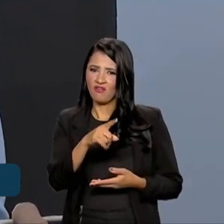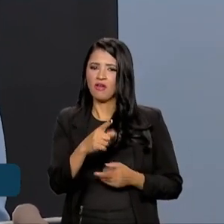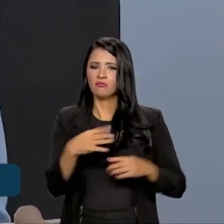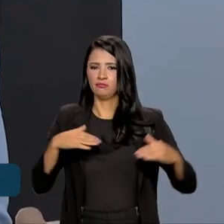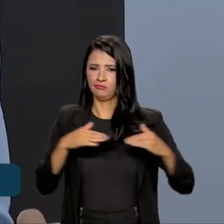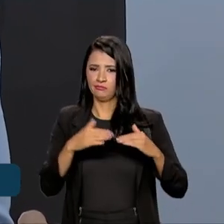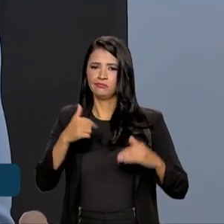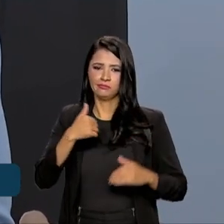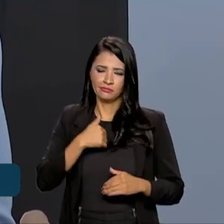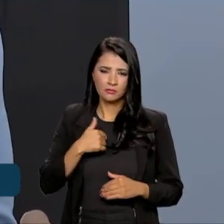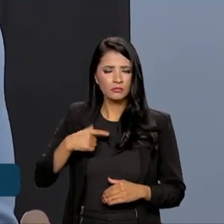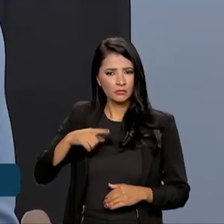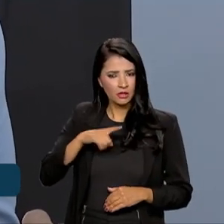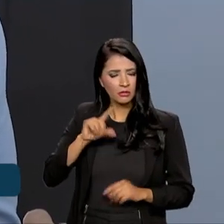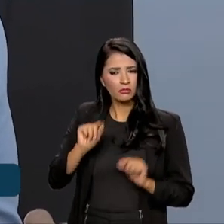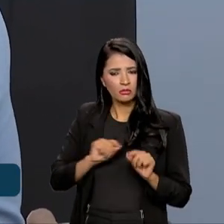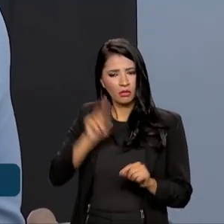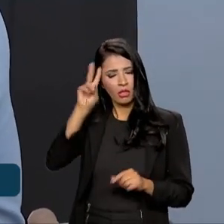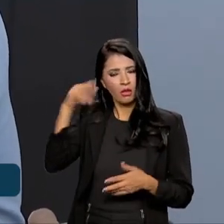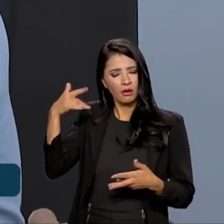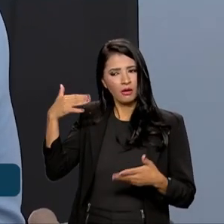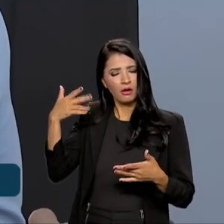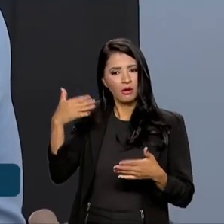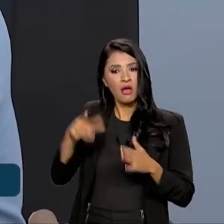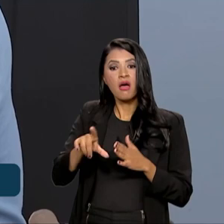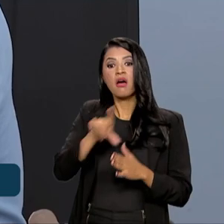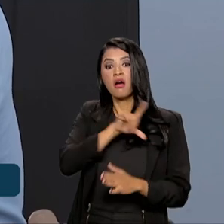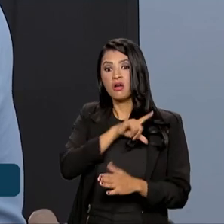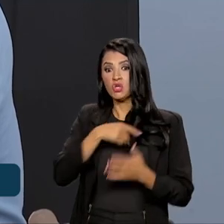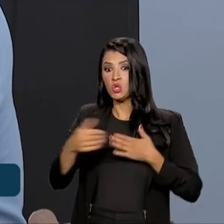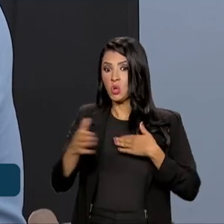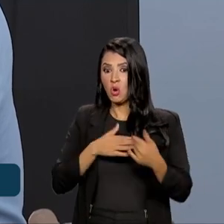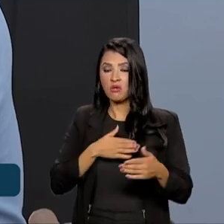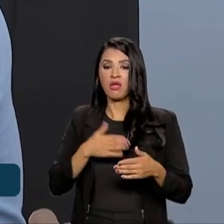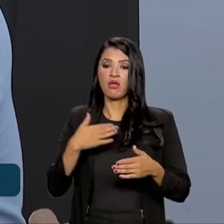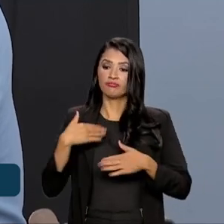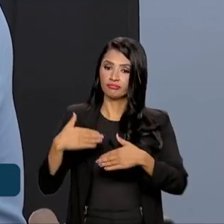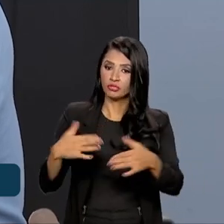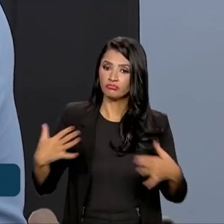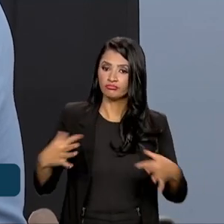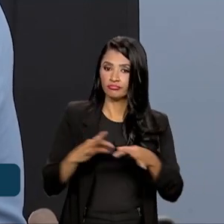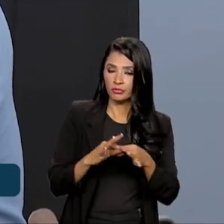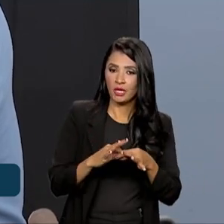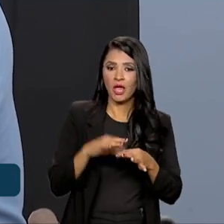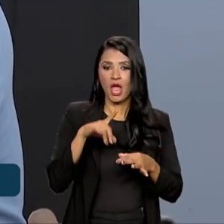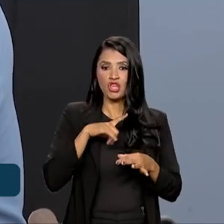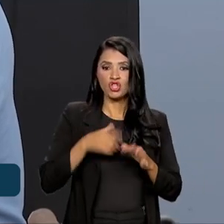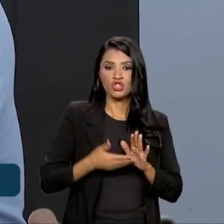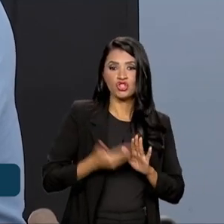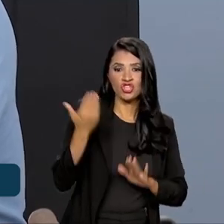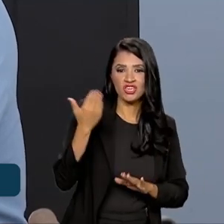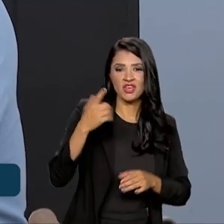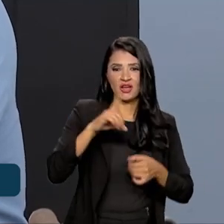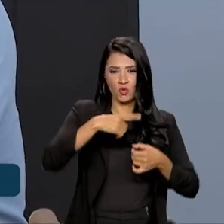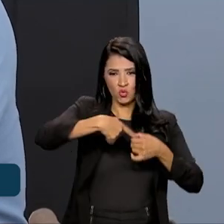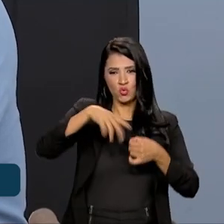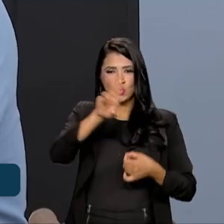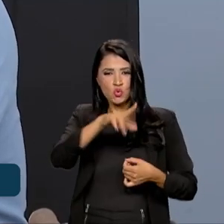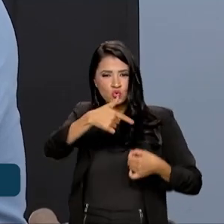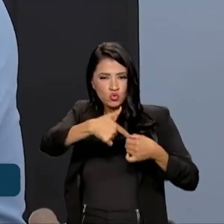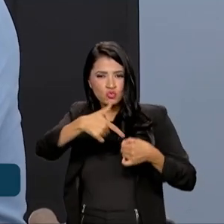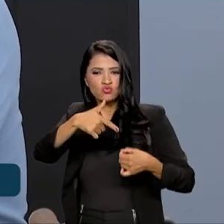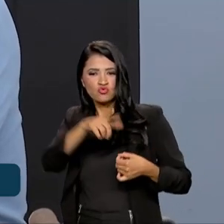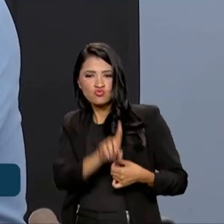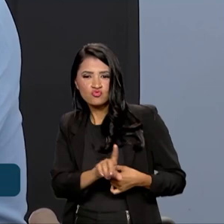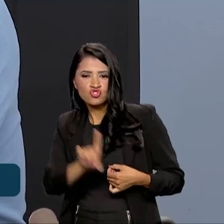A gente tem um histórico de, posterior a qualquer processo de interligação em que você tira a geração diesel, você tem uma